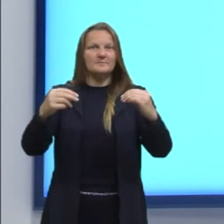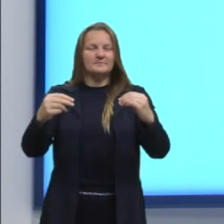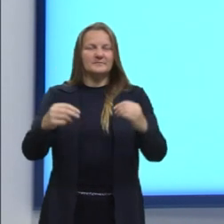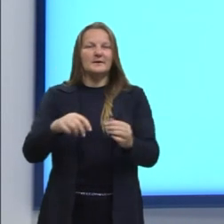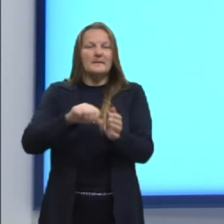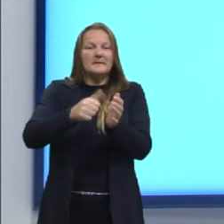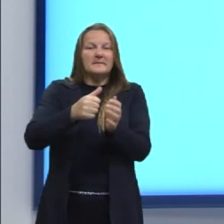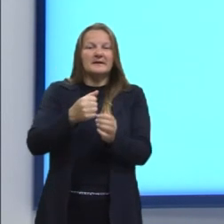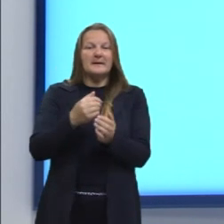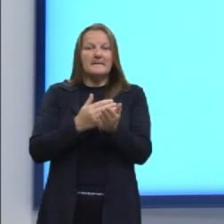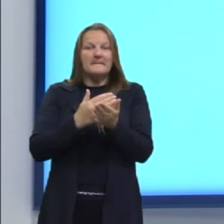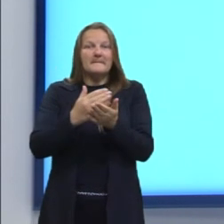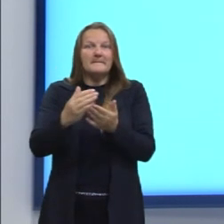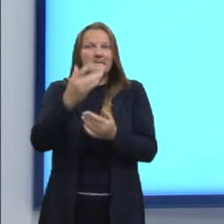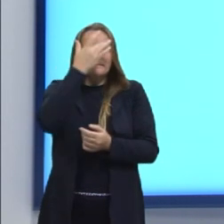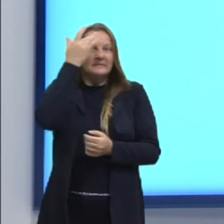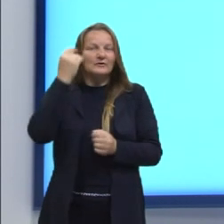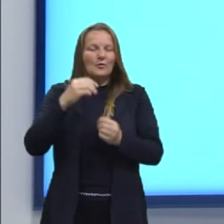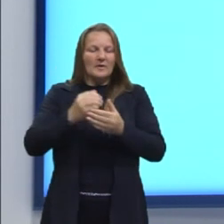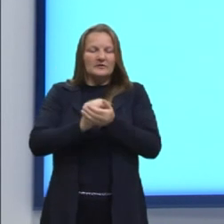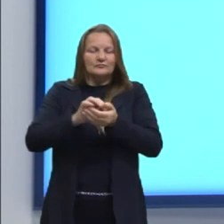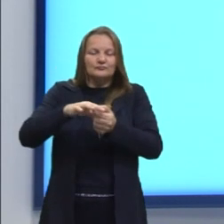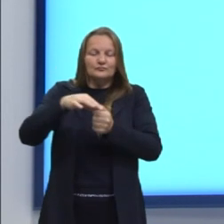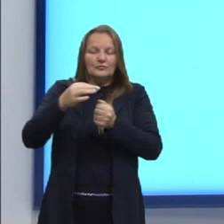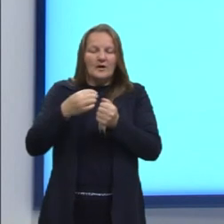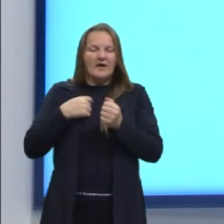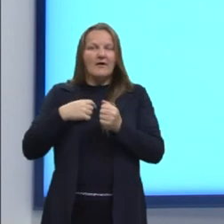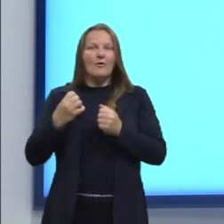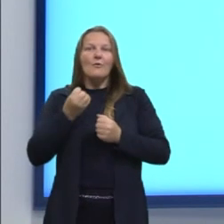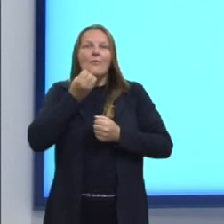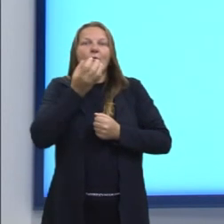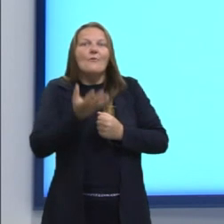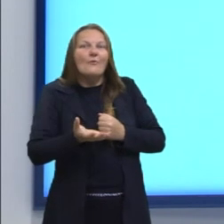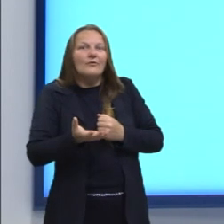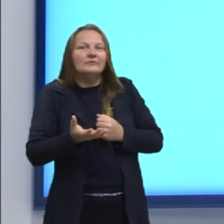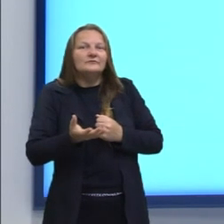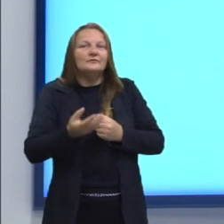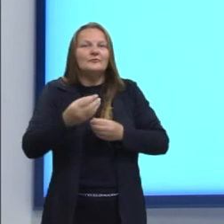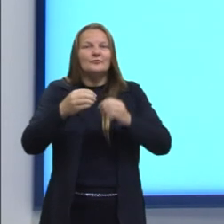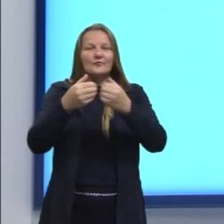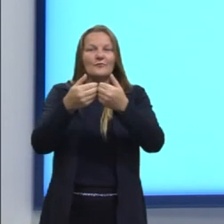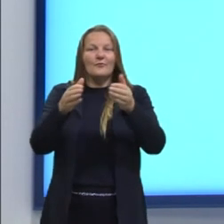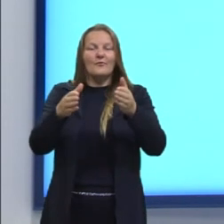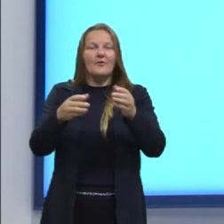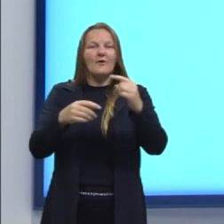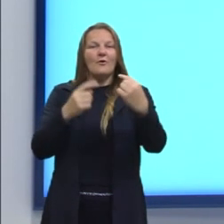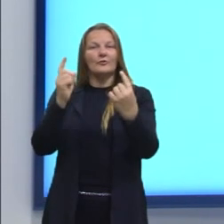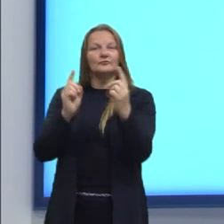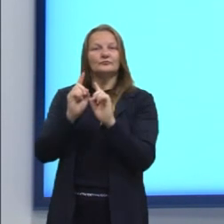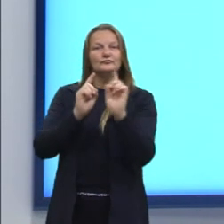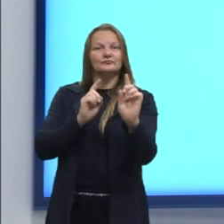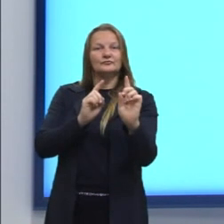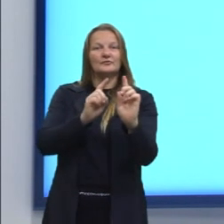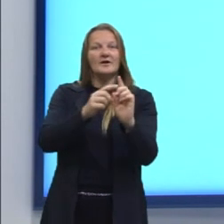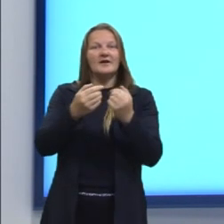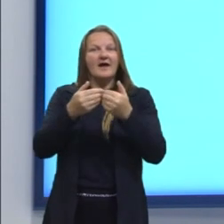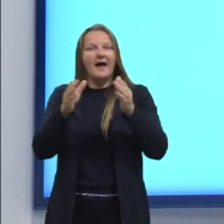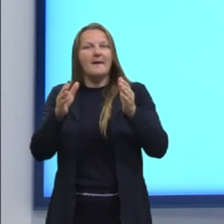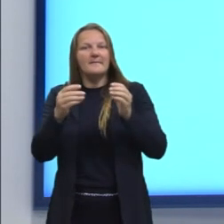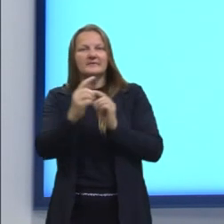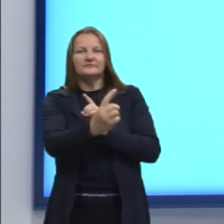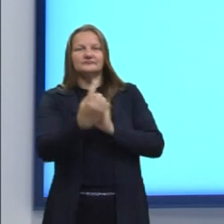pessoa presenteia seu amigo secreto. Em seguida, o presenteado revela seu amigo secreto e o